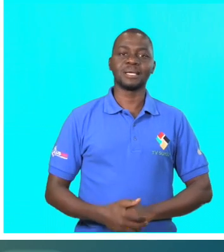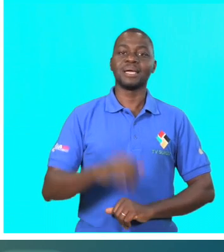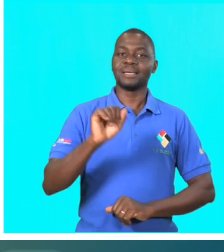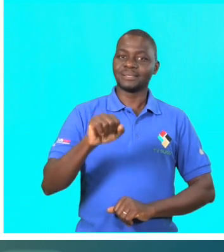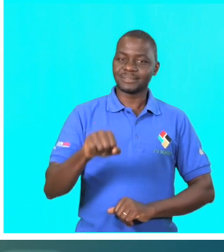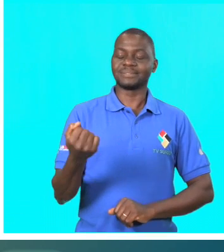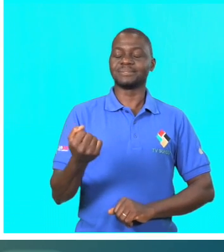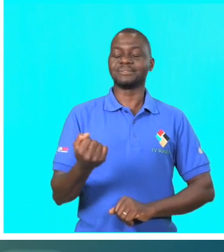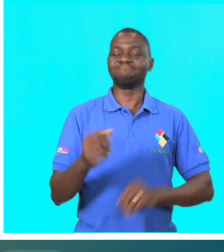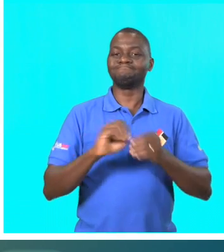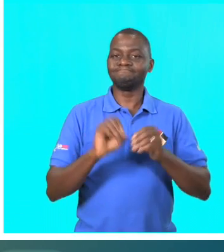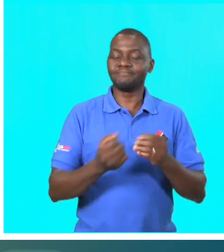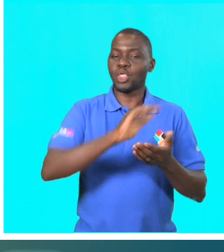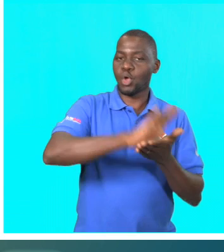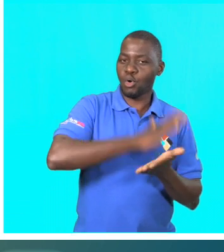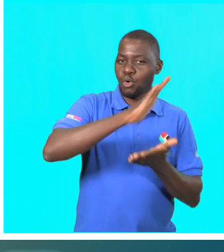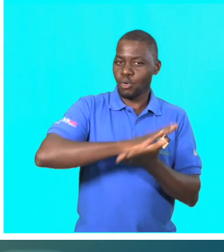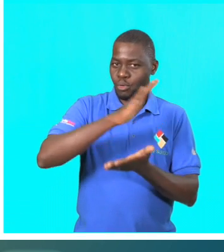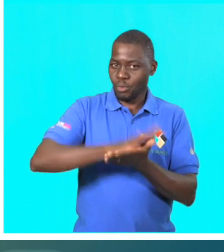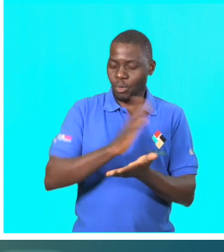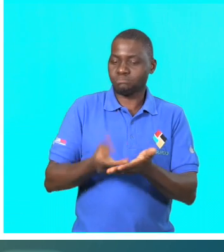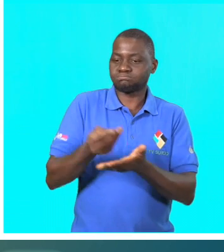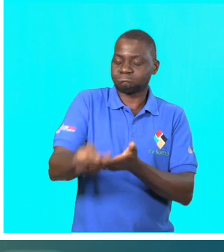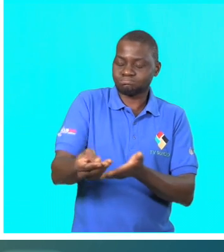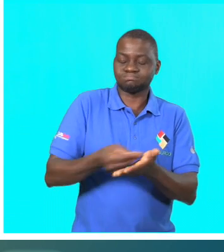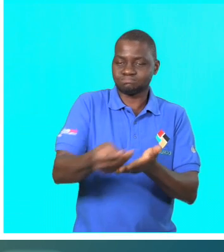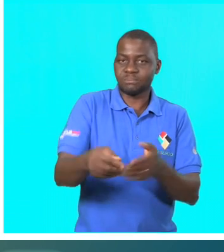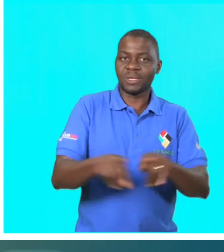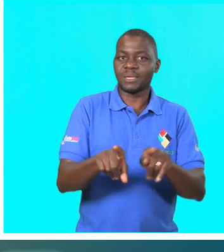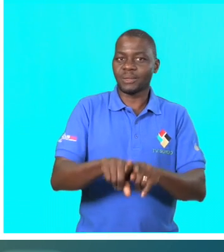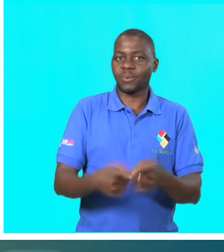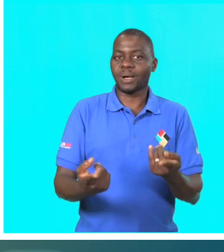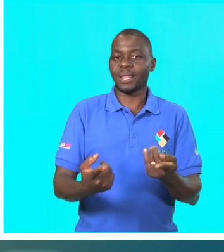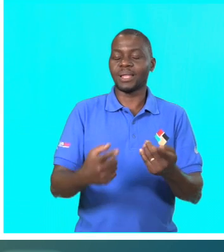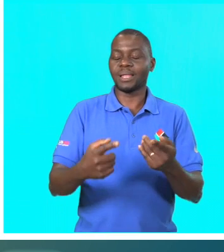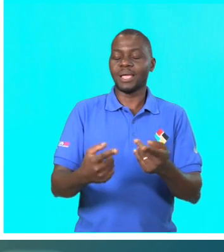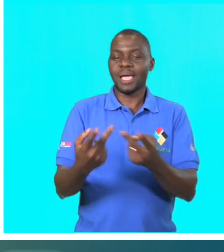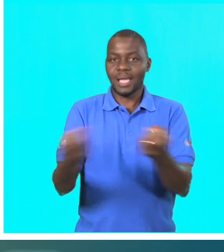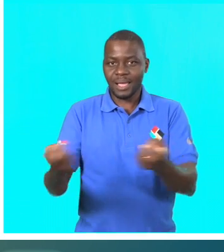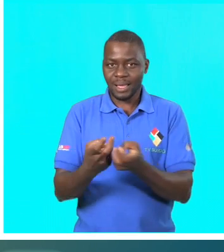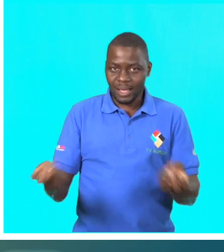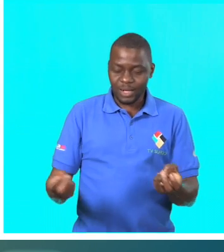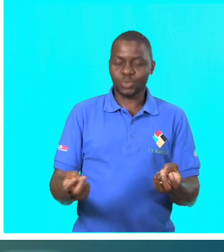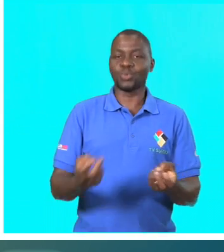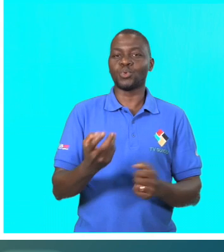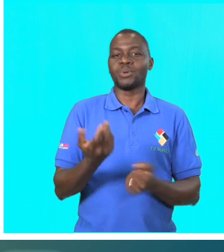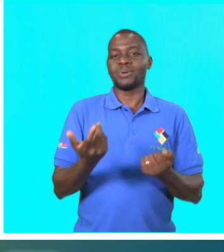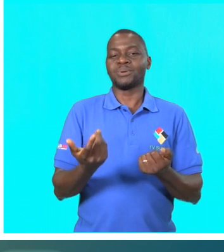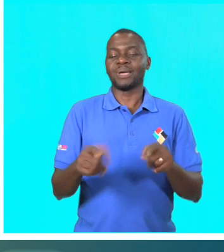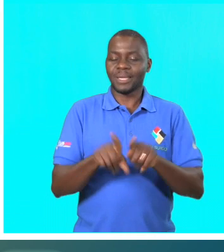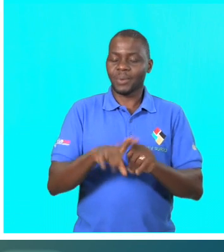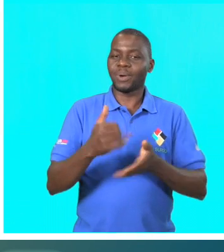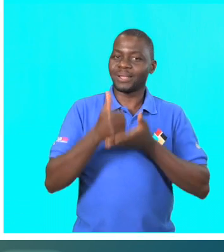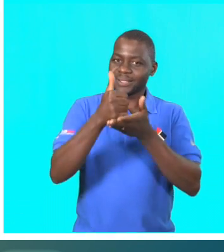Então foram tiradas cópias para permitir que os